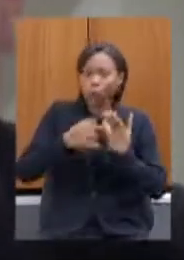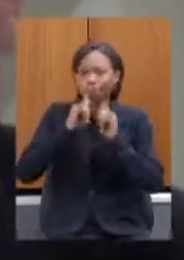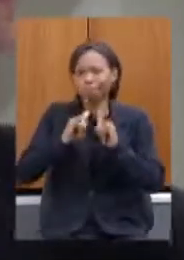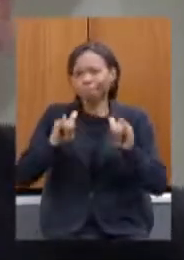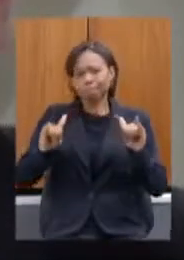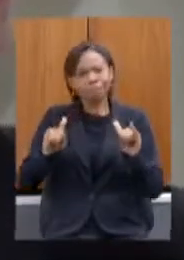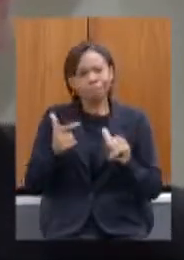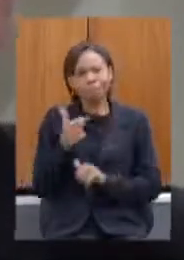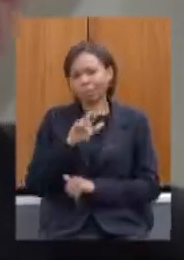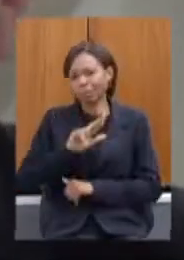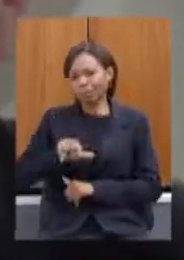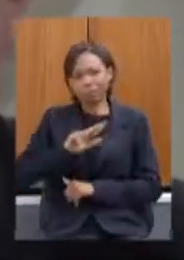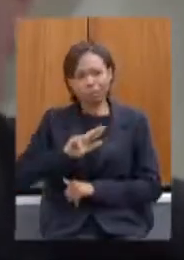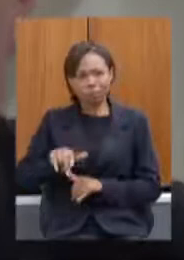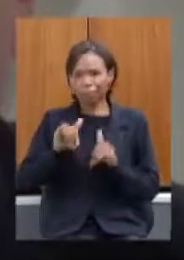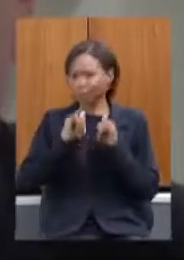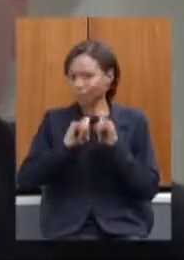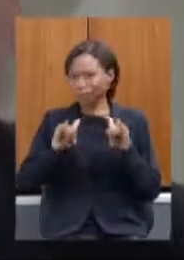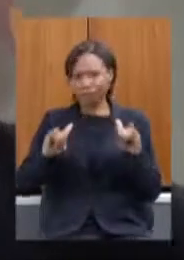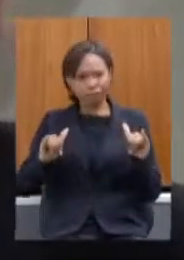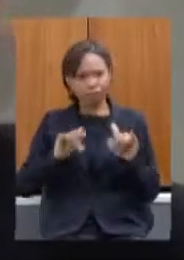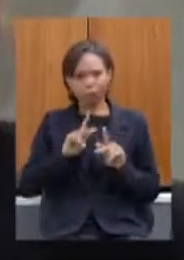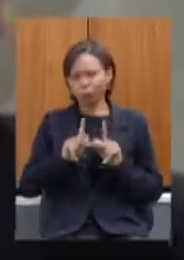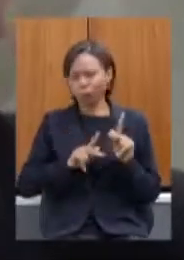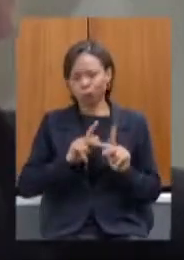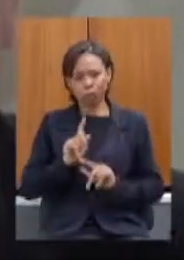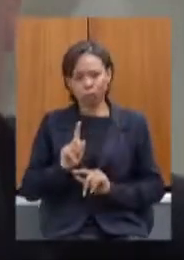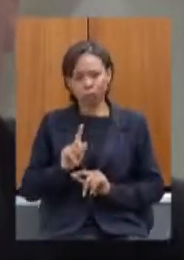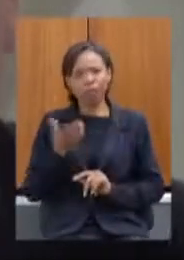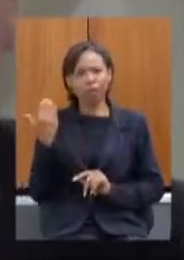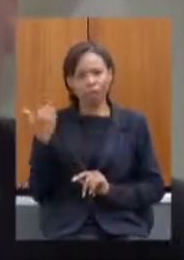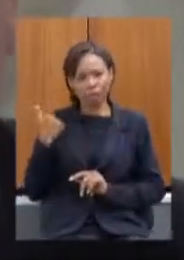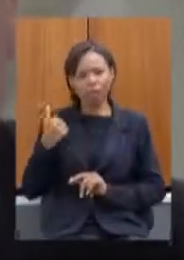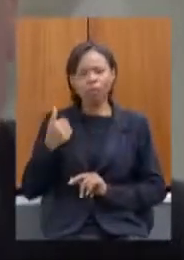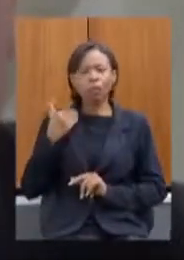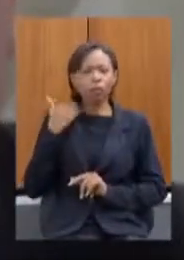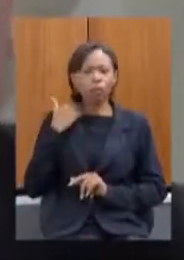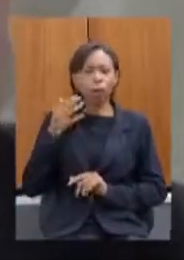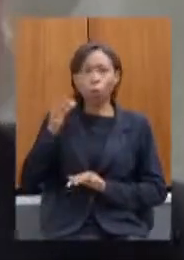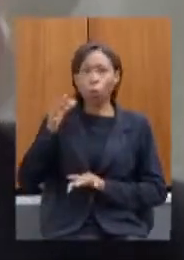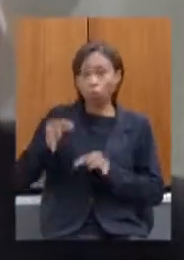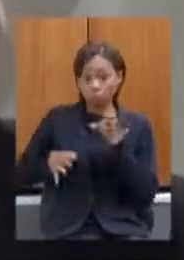colocado pelo presidente do tribunal de justiça na última audiência